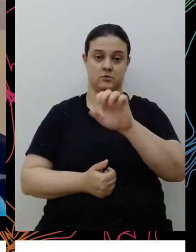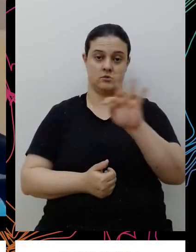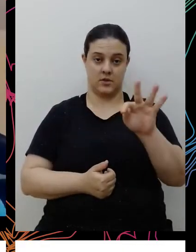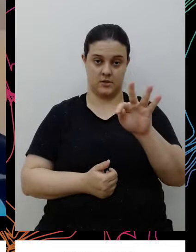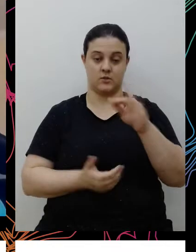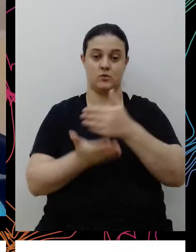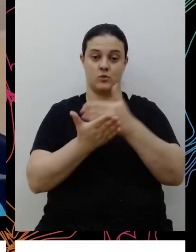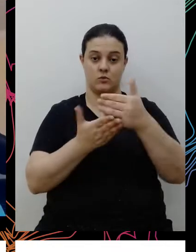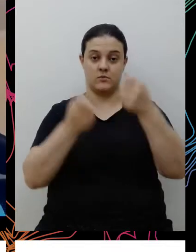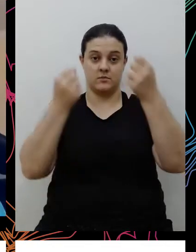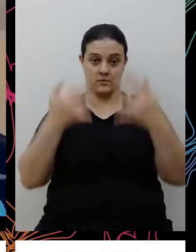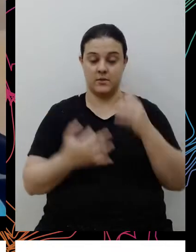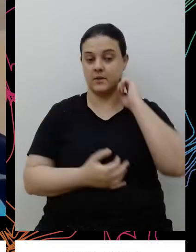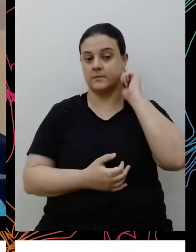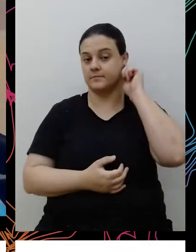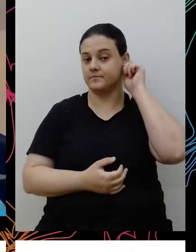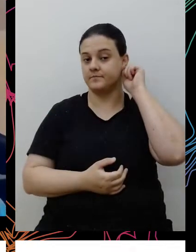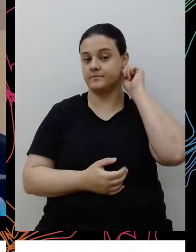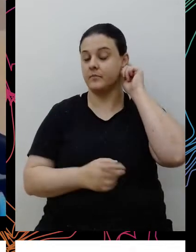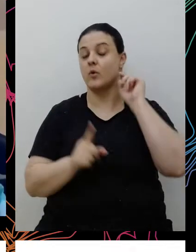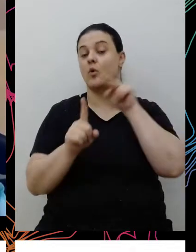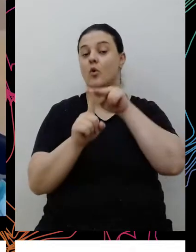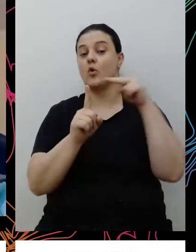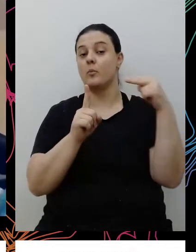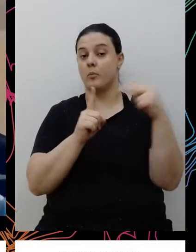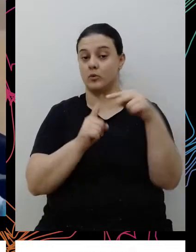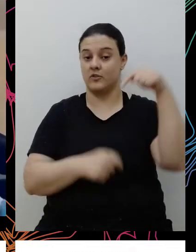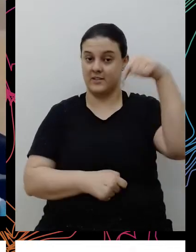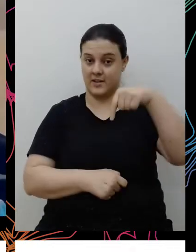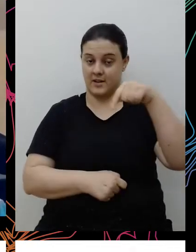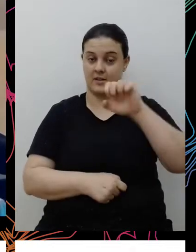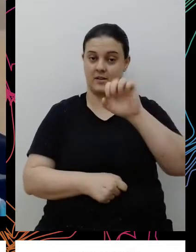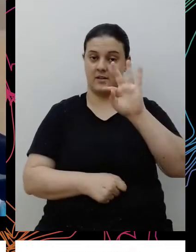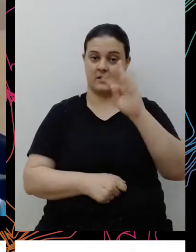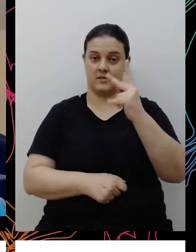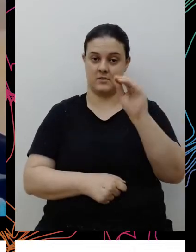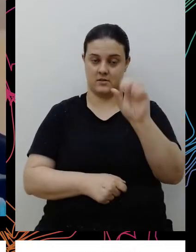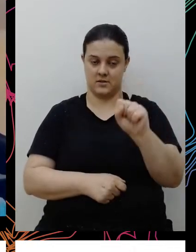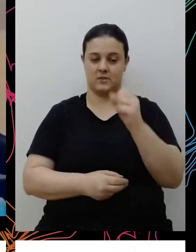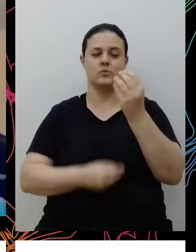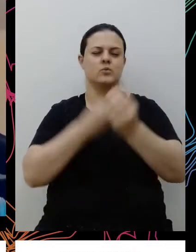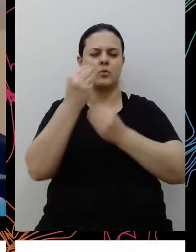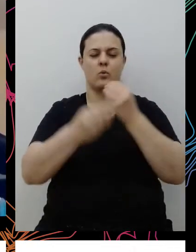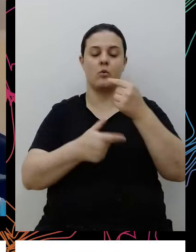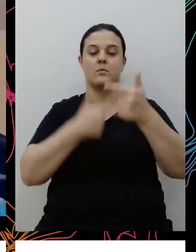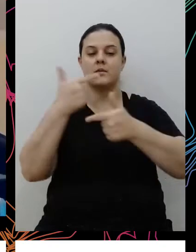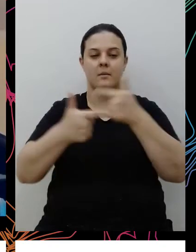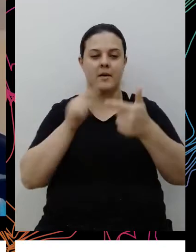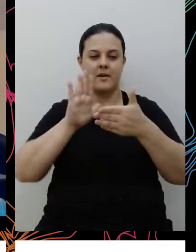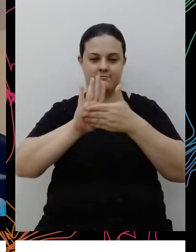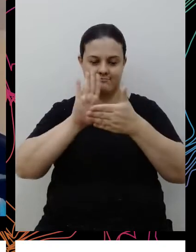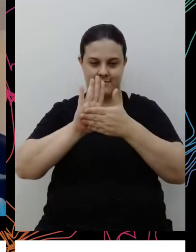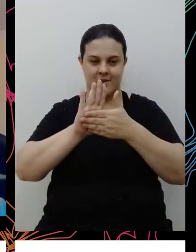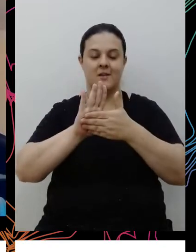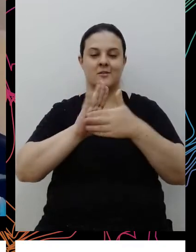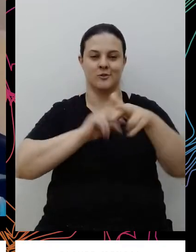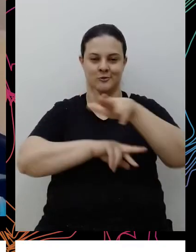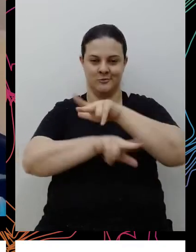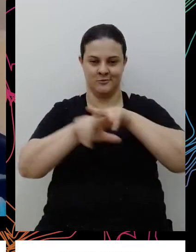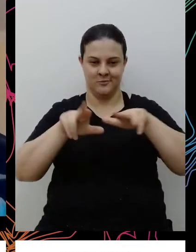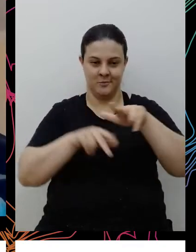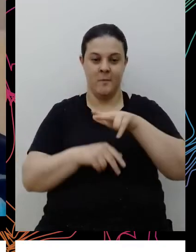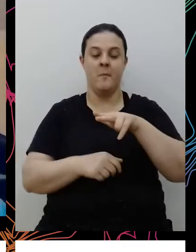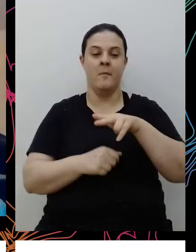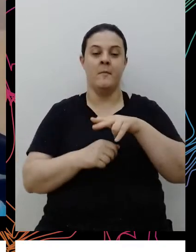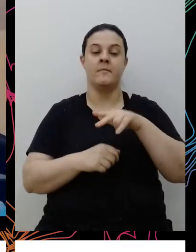para a gente um pouco, do ponto de vista do Instituto ETS, como tem sido trabalhar a pauta de diversidade, em específico, a pauta